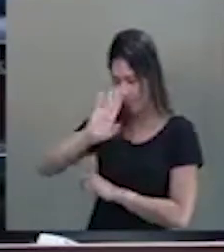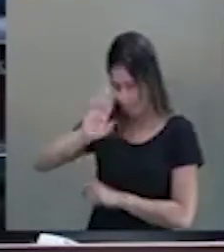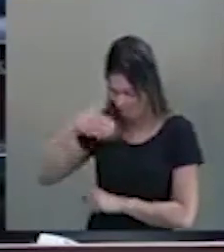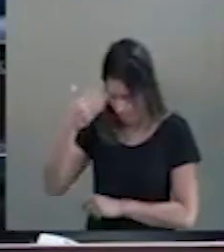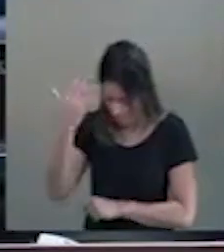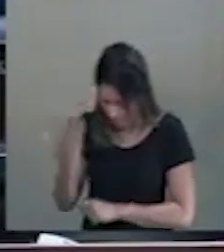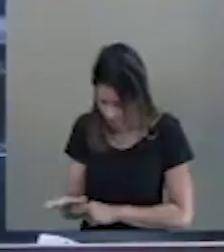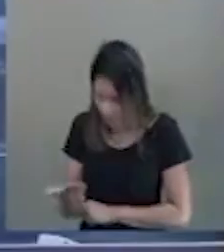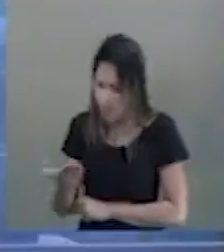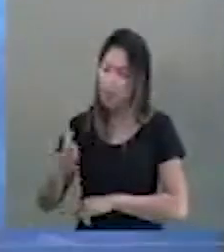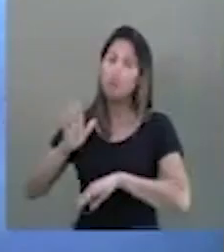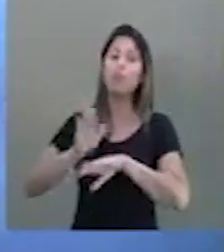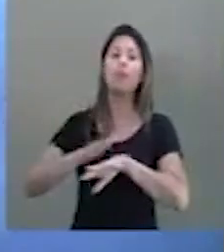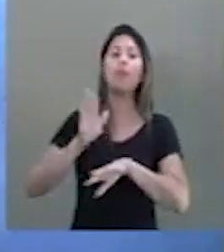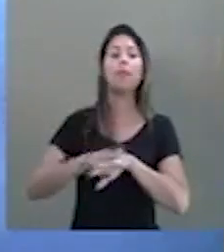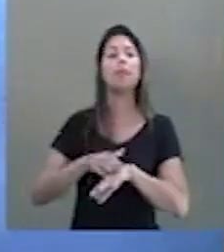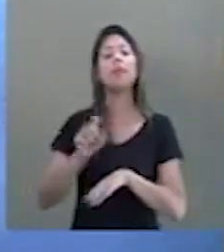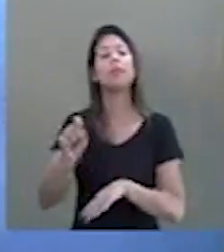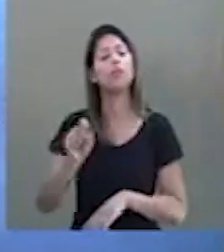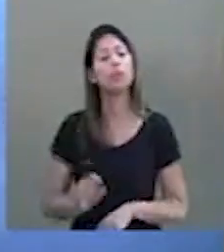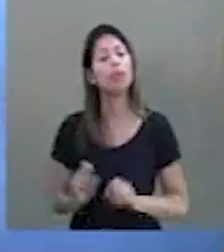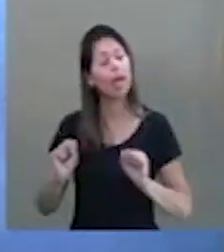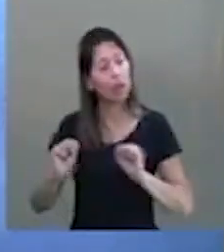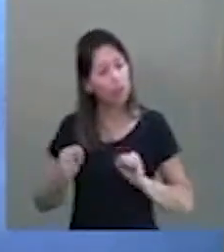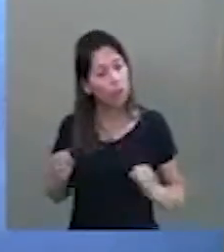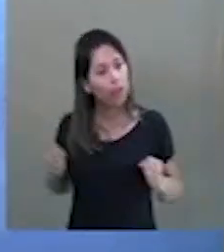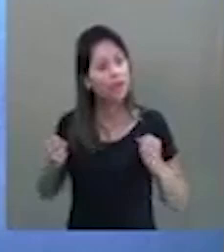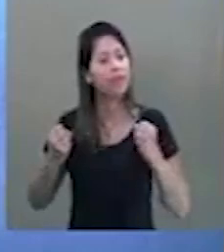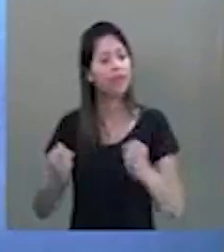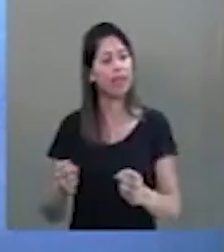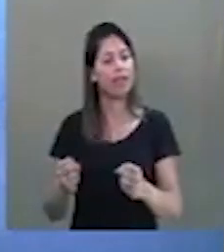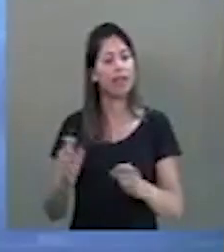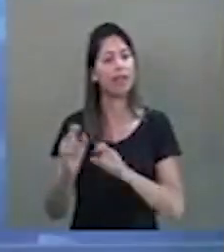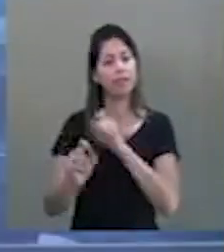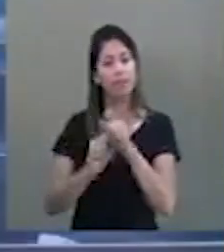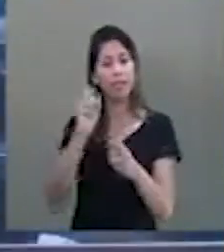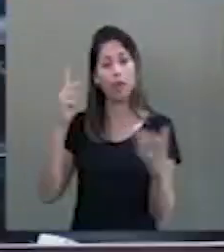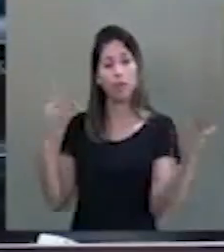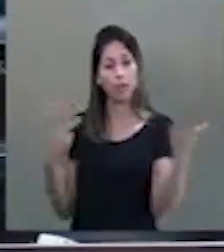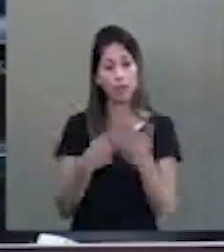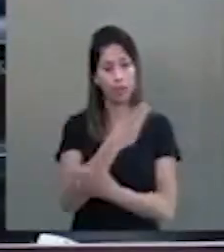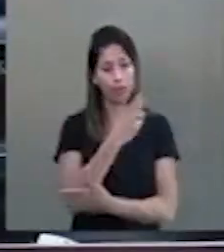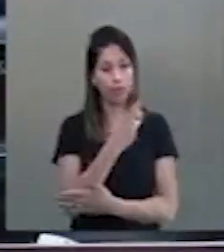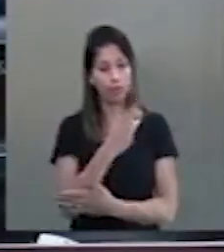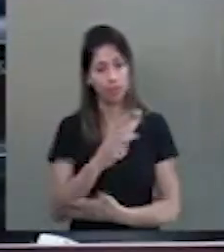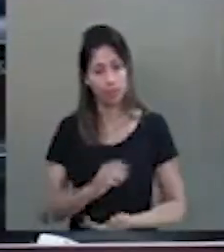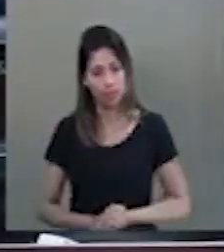tribuna defendê-la pelo massacre cometido com o impeachment.